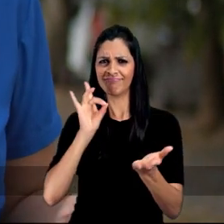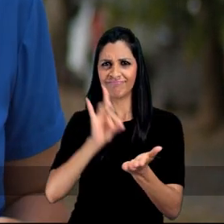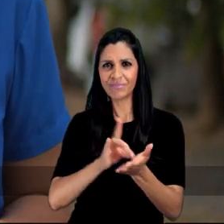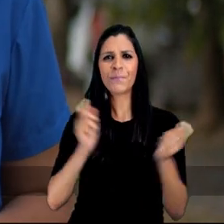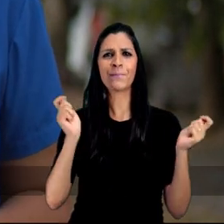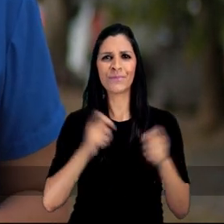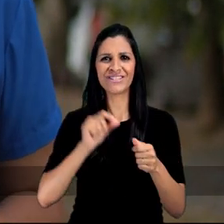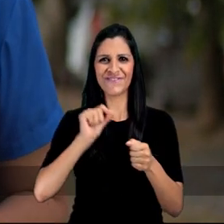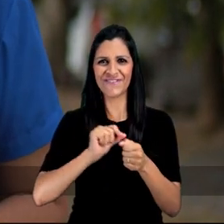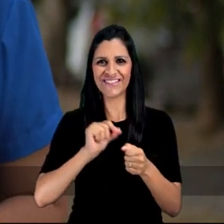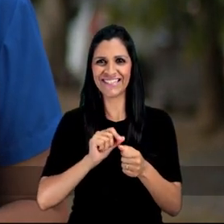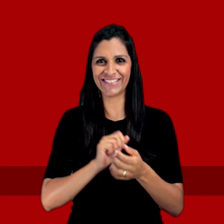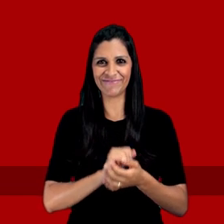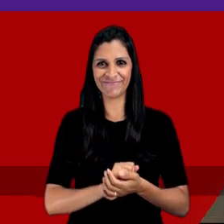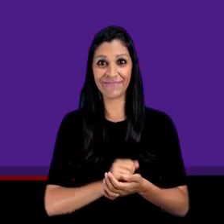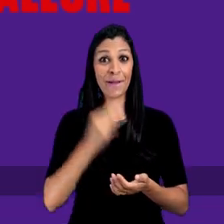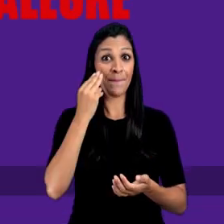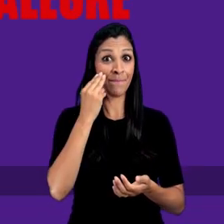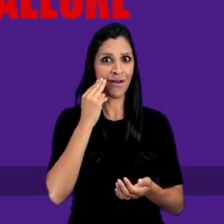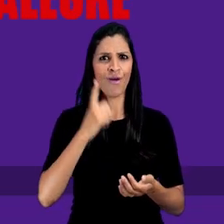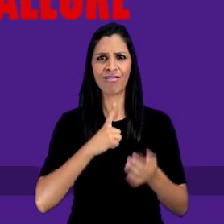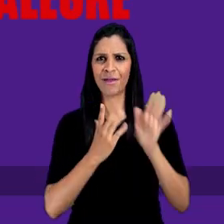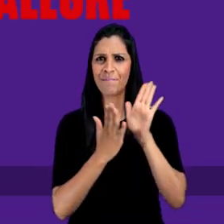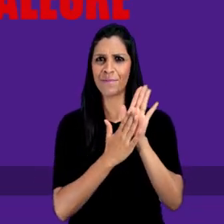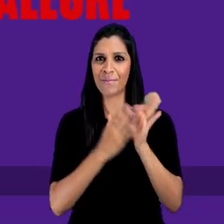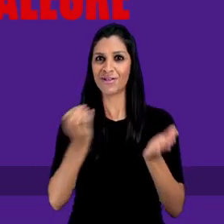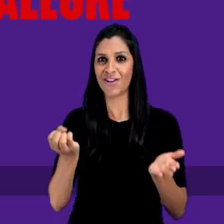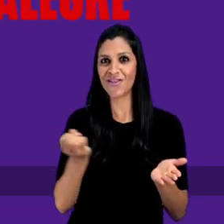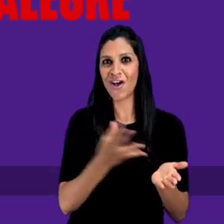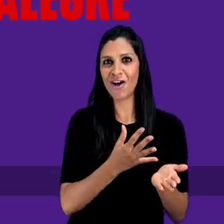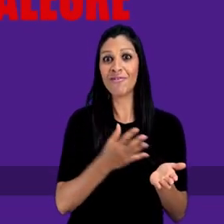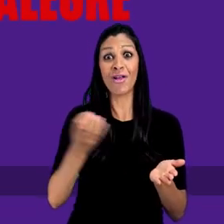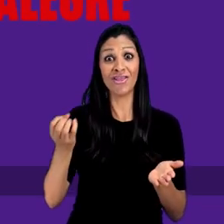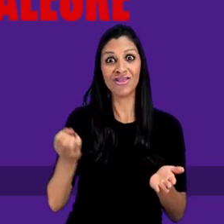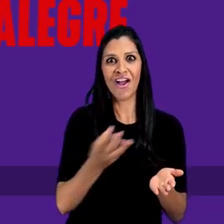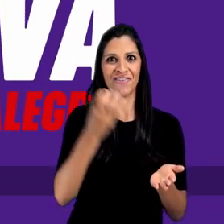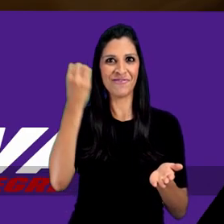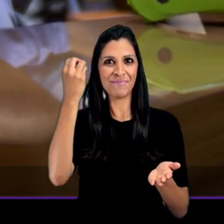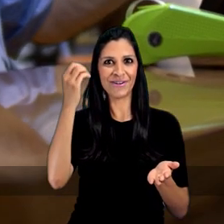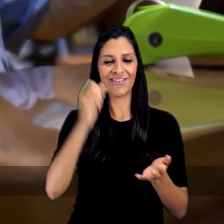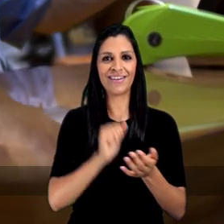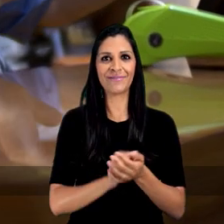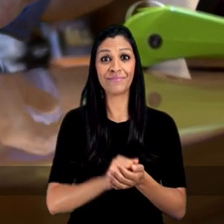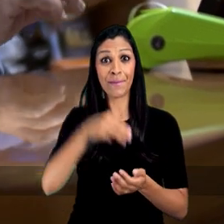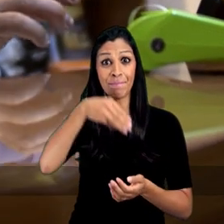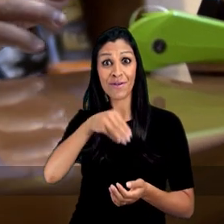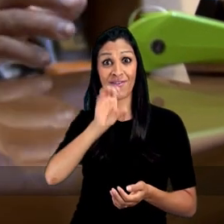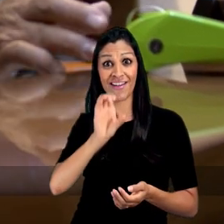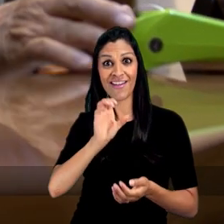realistas e possíveis de fazer. Manuela tem propostas novas para uma nova Porto Alegre.